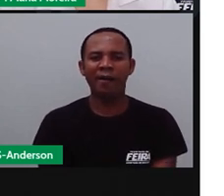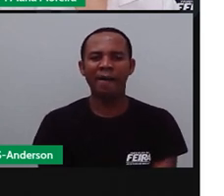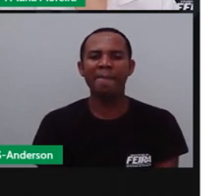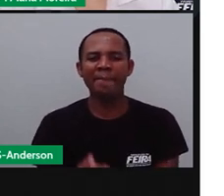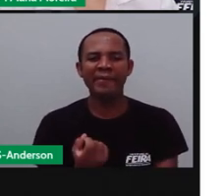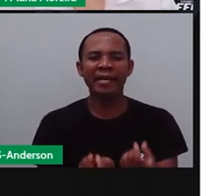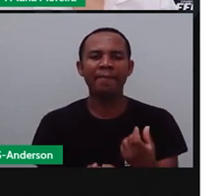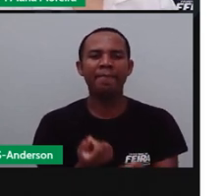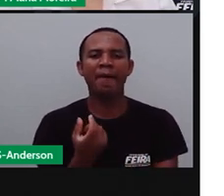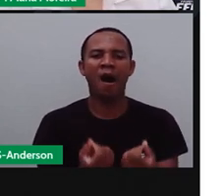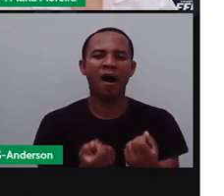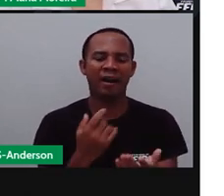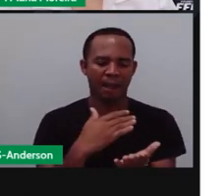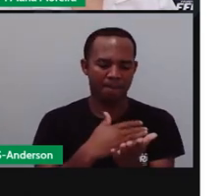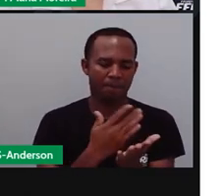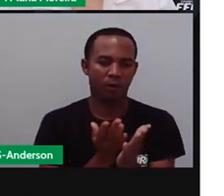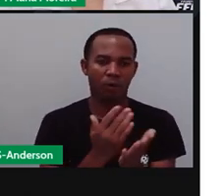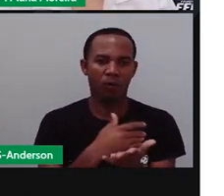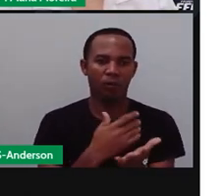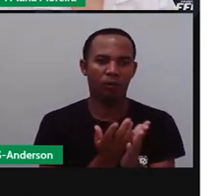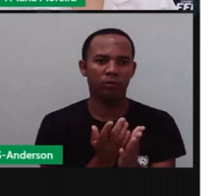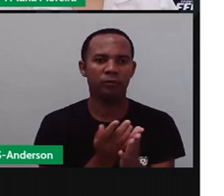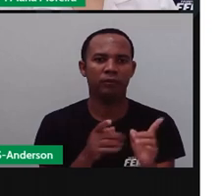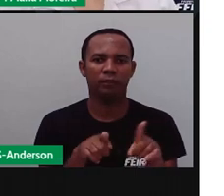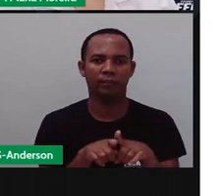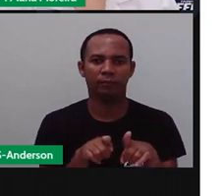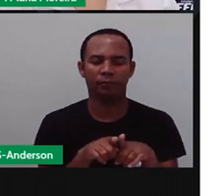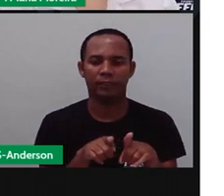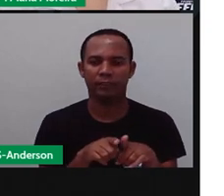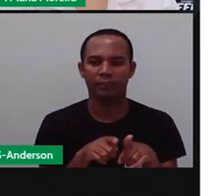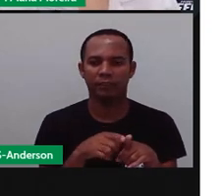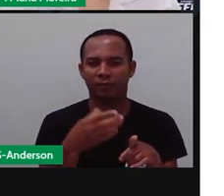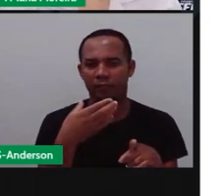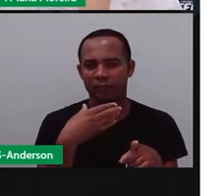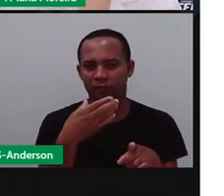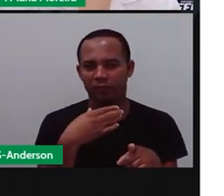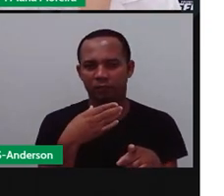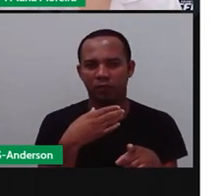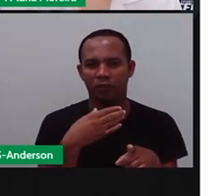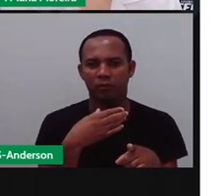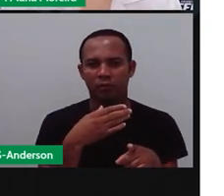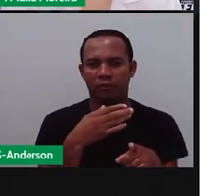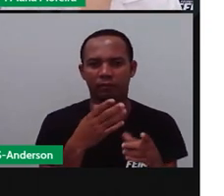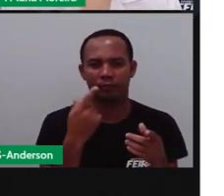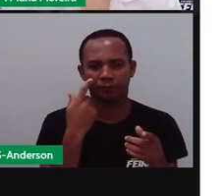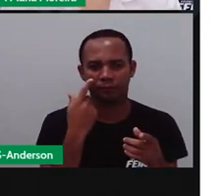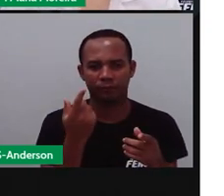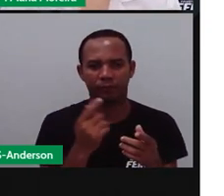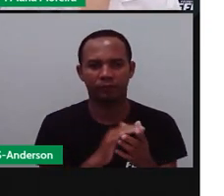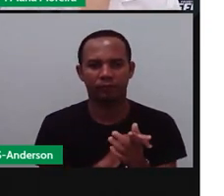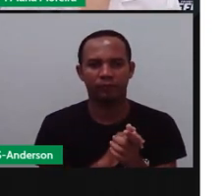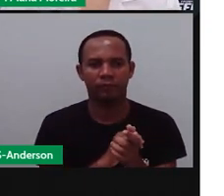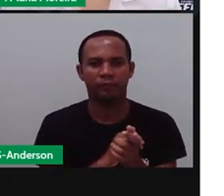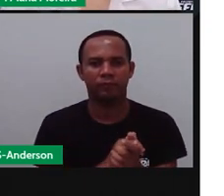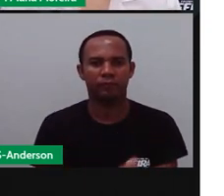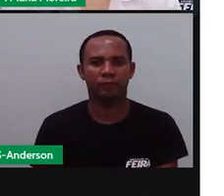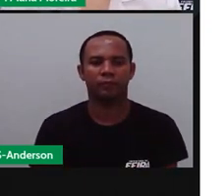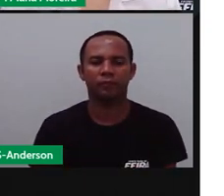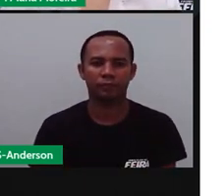Pipoca, bolo, maçã do amor e refrigerante, né? Então, deixa a Pró só. Ó,